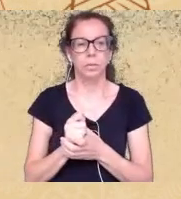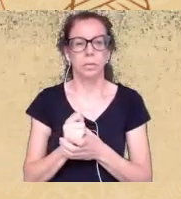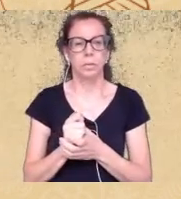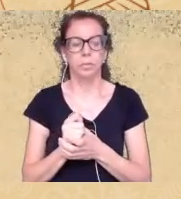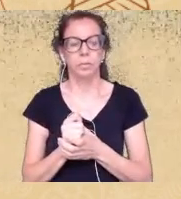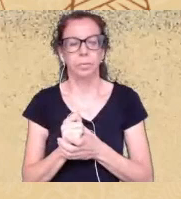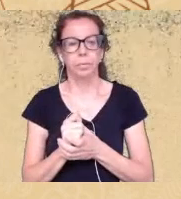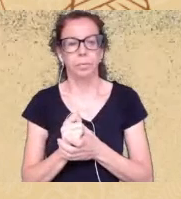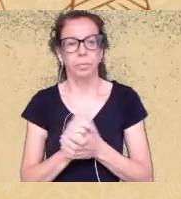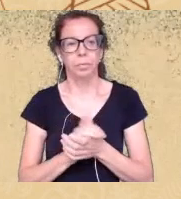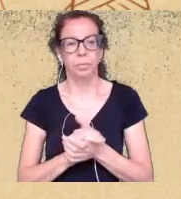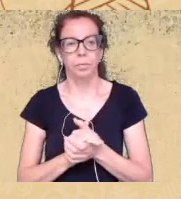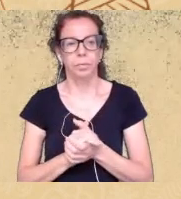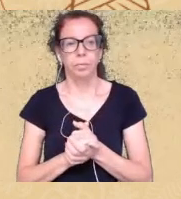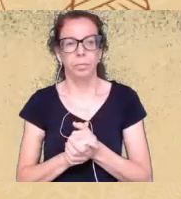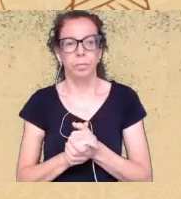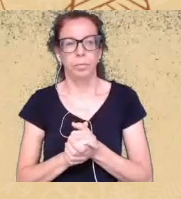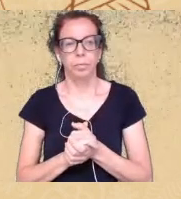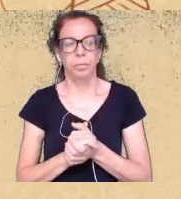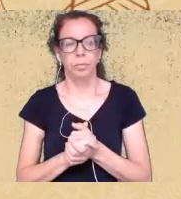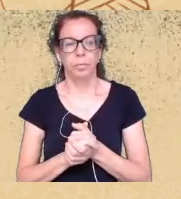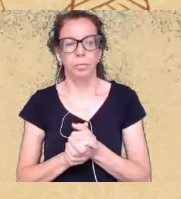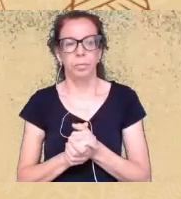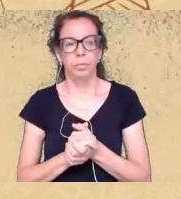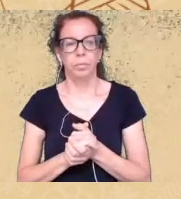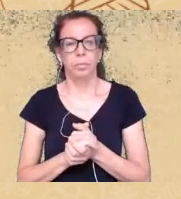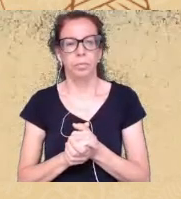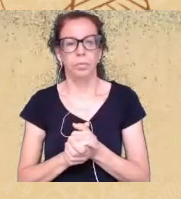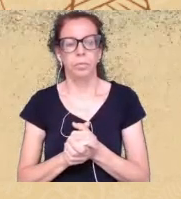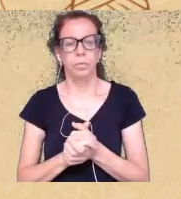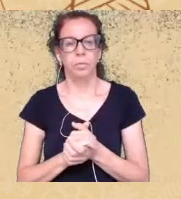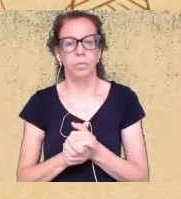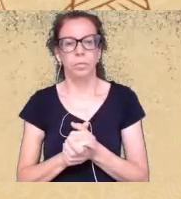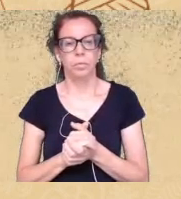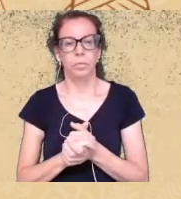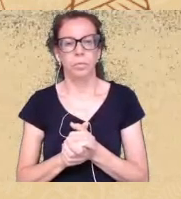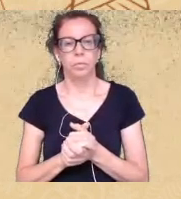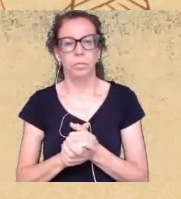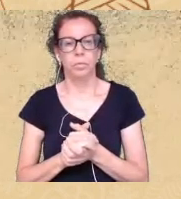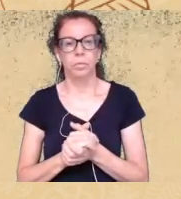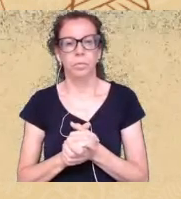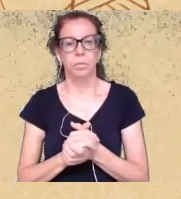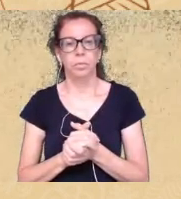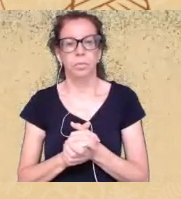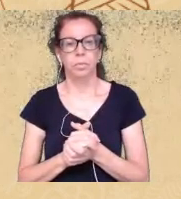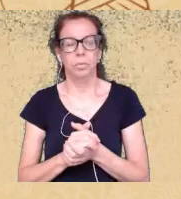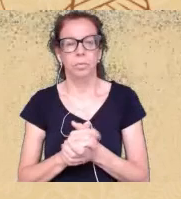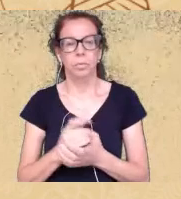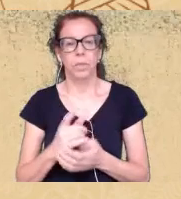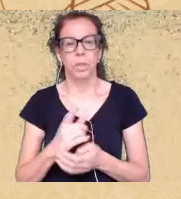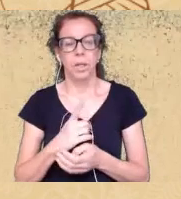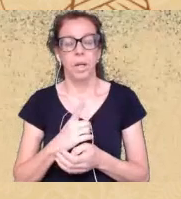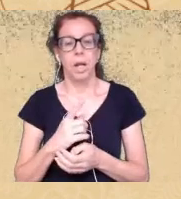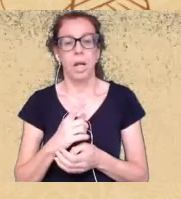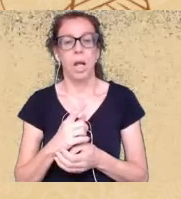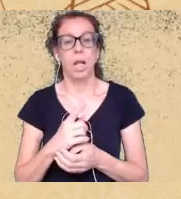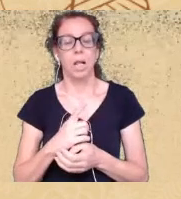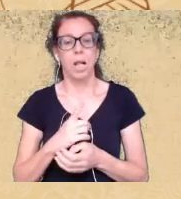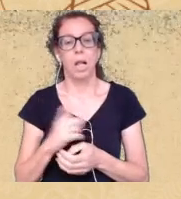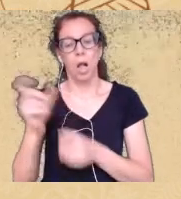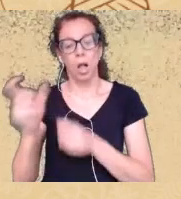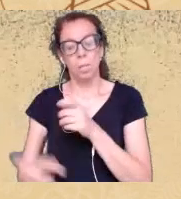Inconque nós temos um número reduzido as nossas pérolas da casa